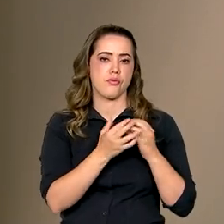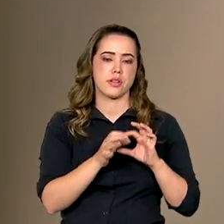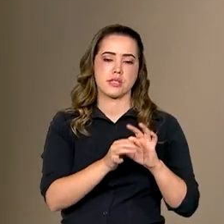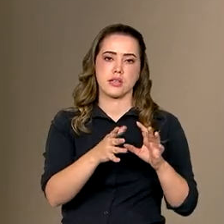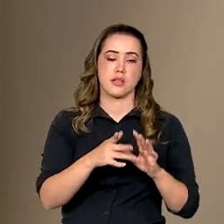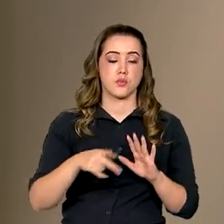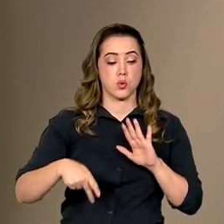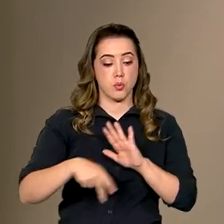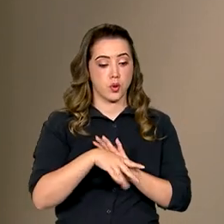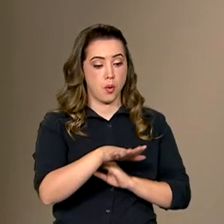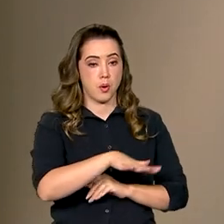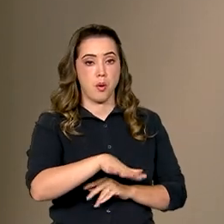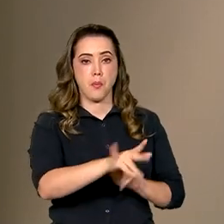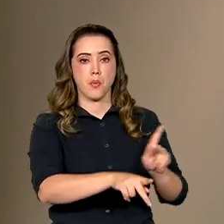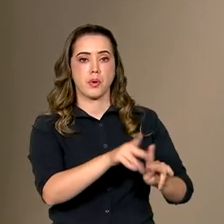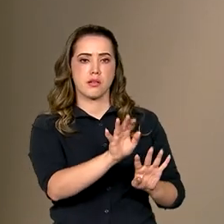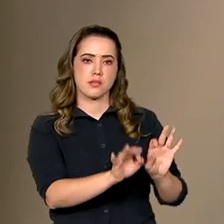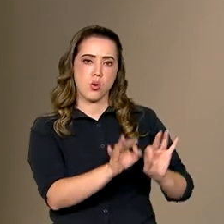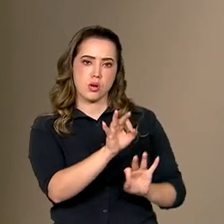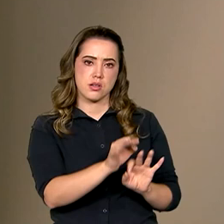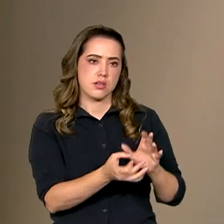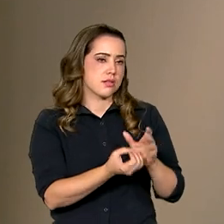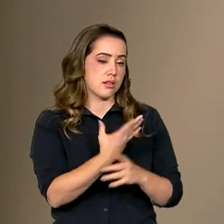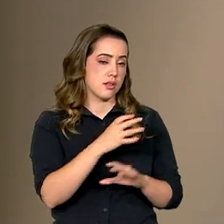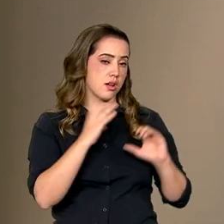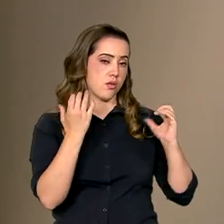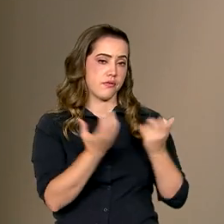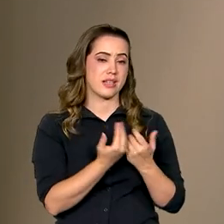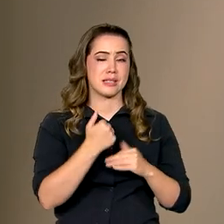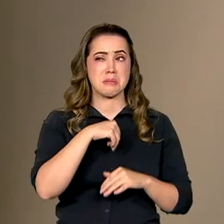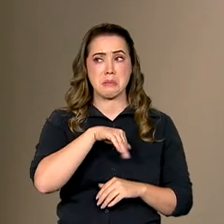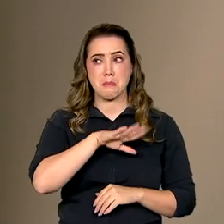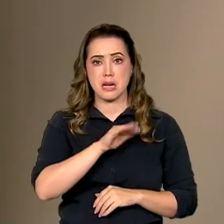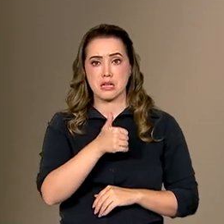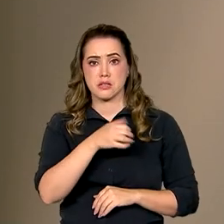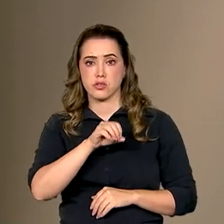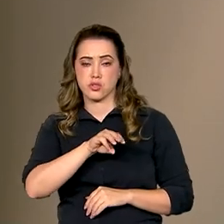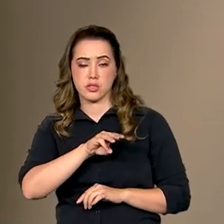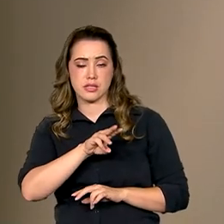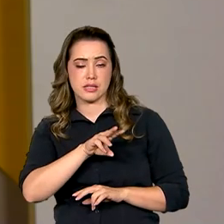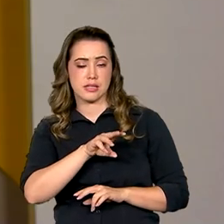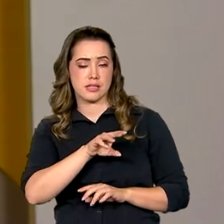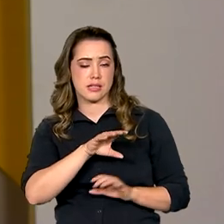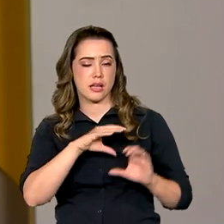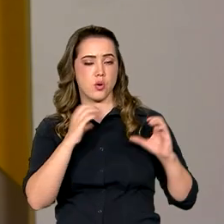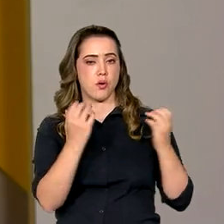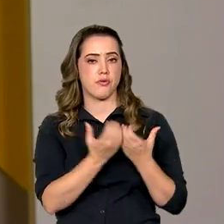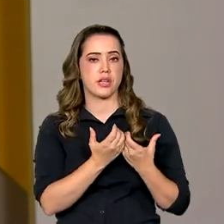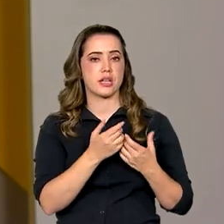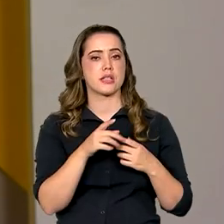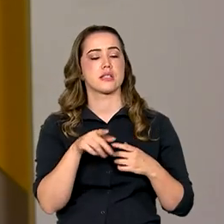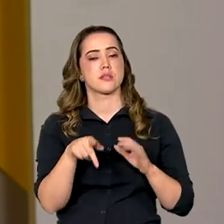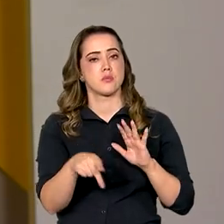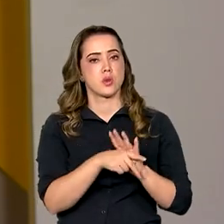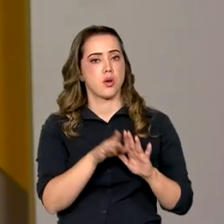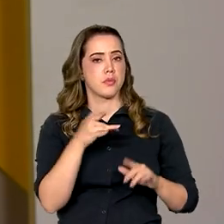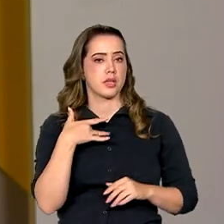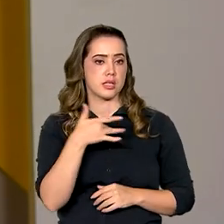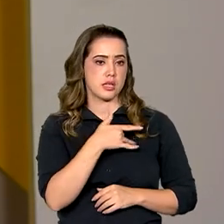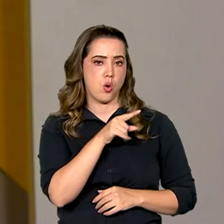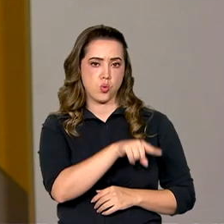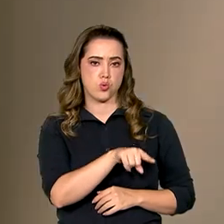-organizadas. Tivemos mais de 100 na saúde, por exemplo, conferências virtuais, auto